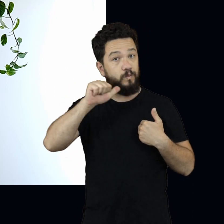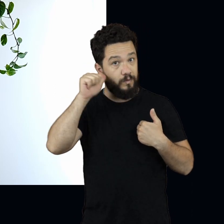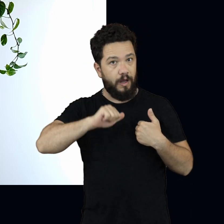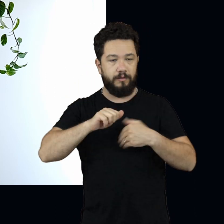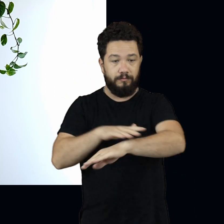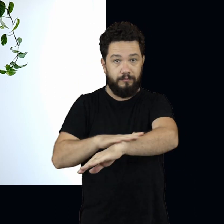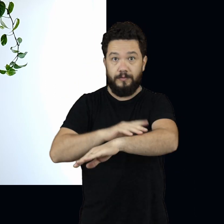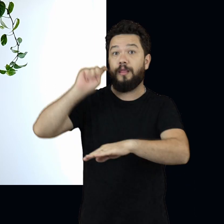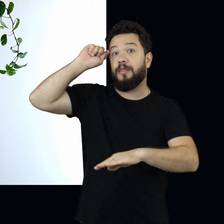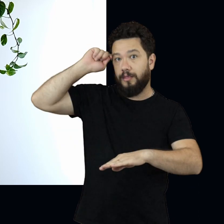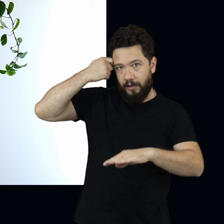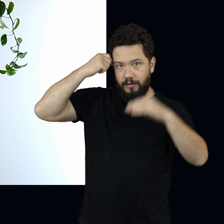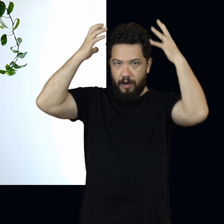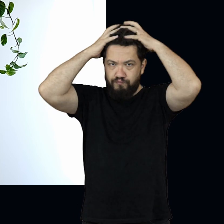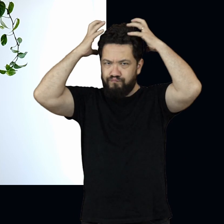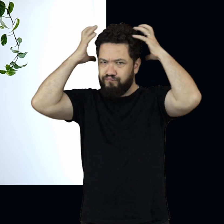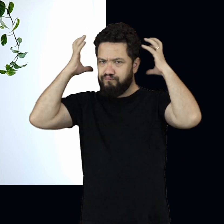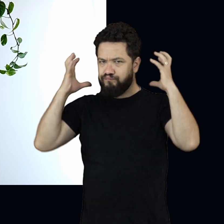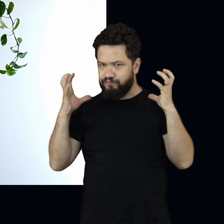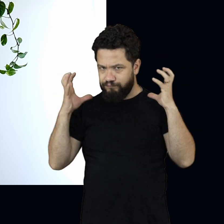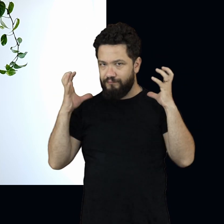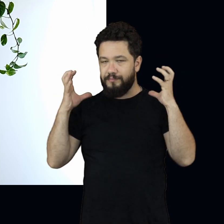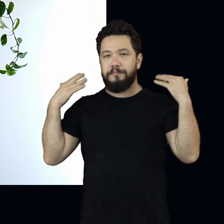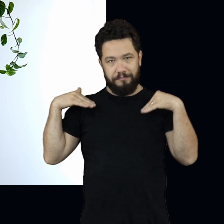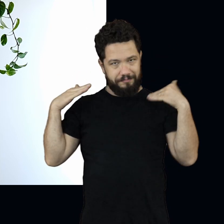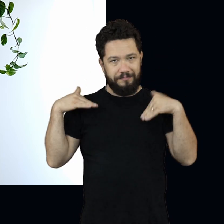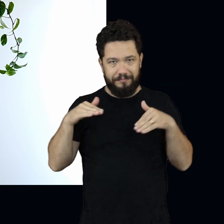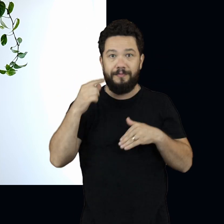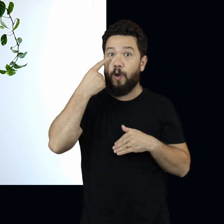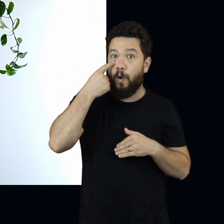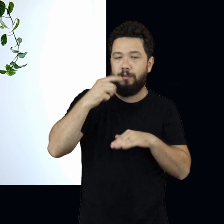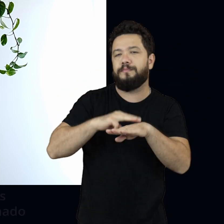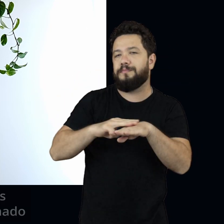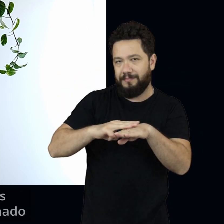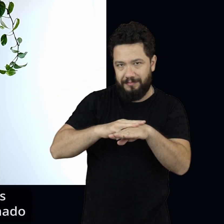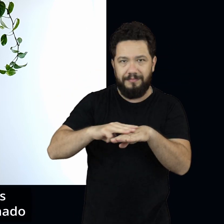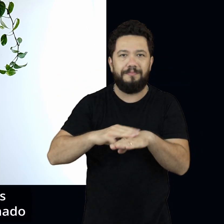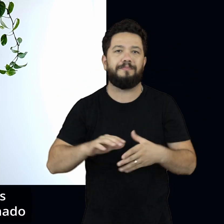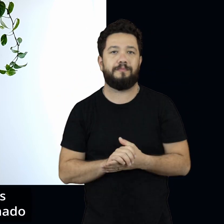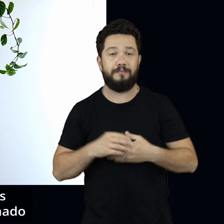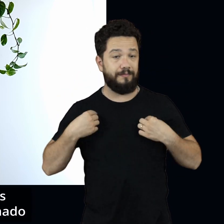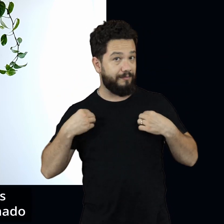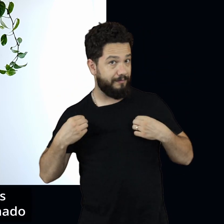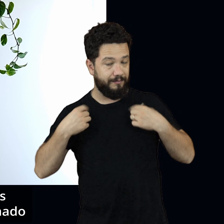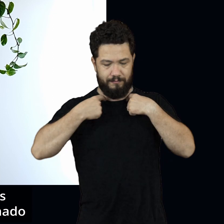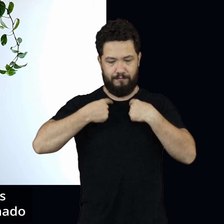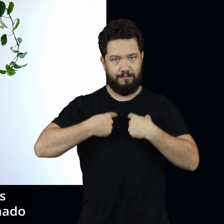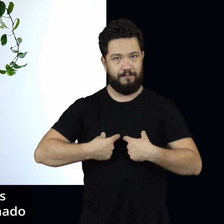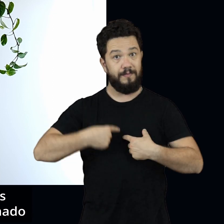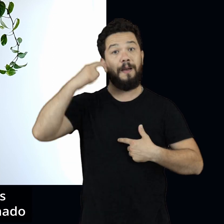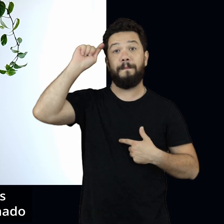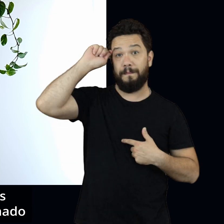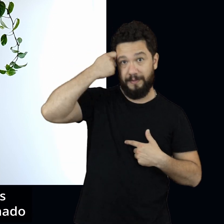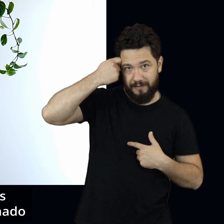mulher de pele negra, cabelos pretos e crespos na altura dos ombros. Tenho olhos castanhos e estou usando uma camiseta regata na